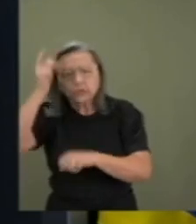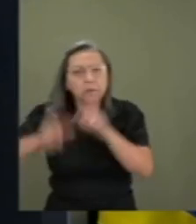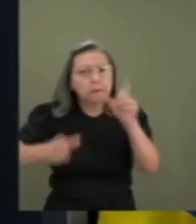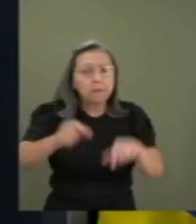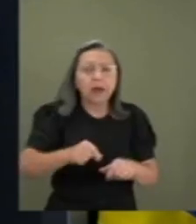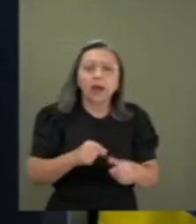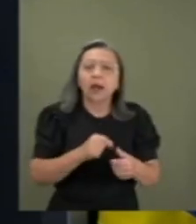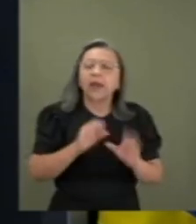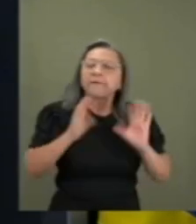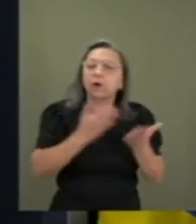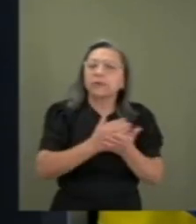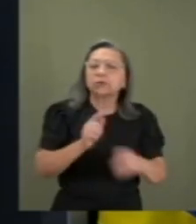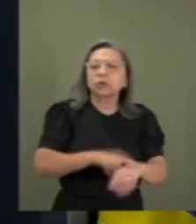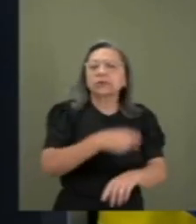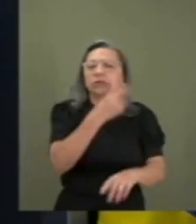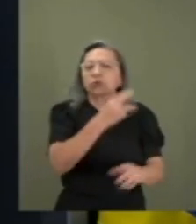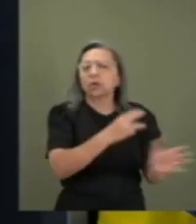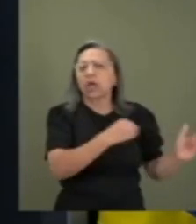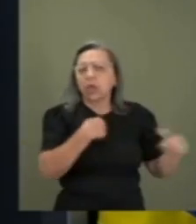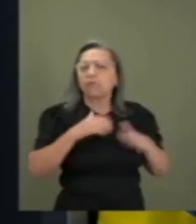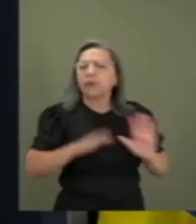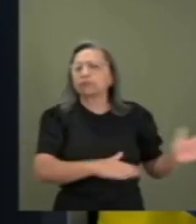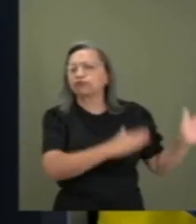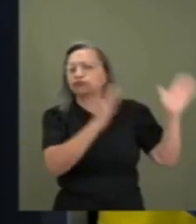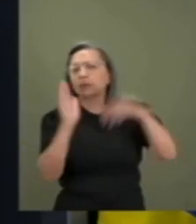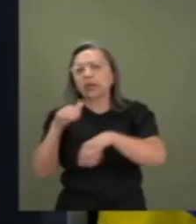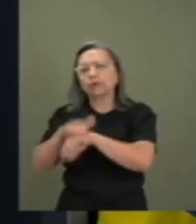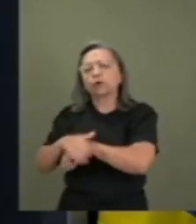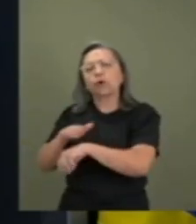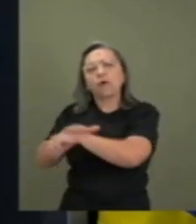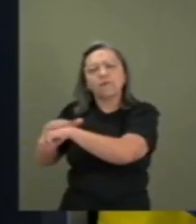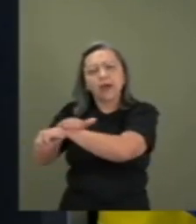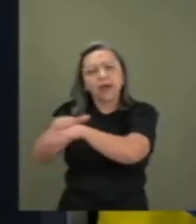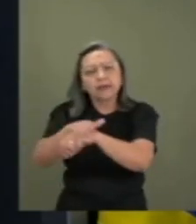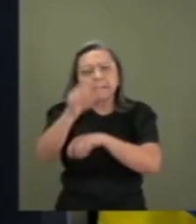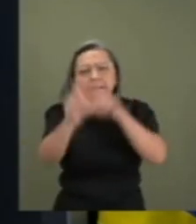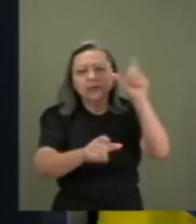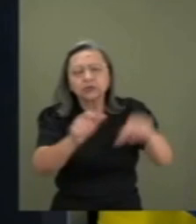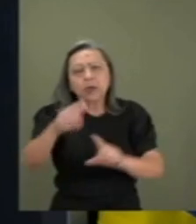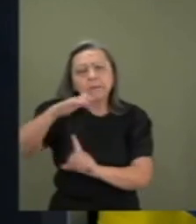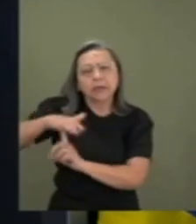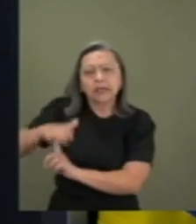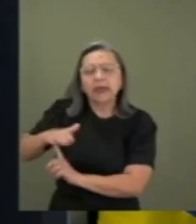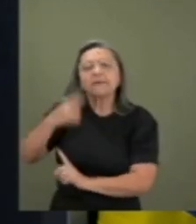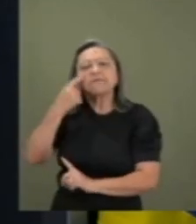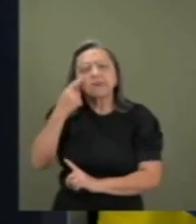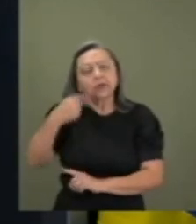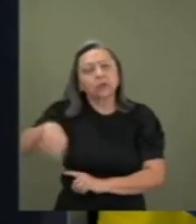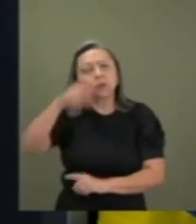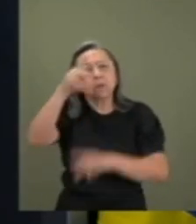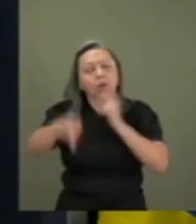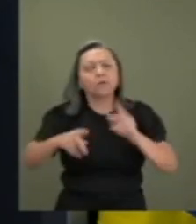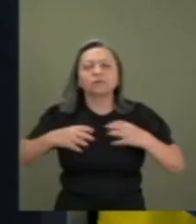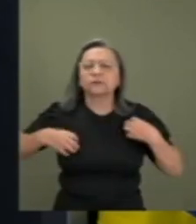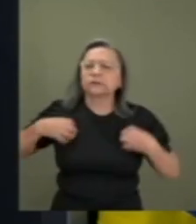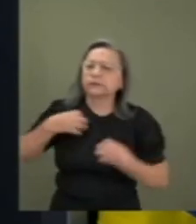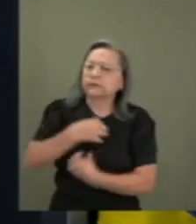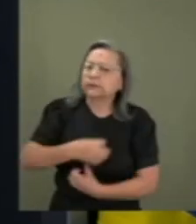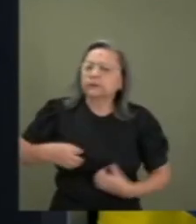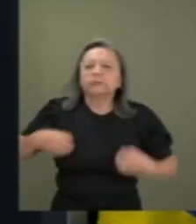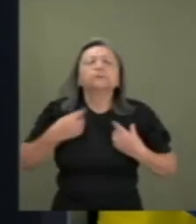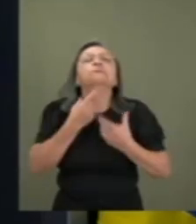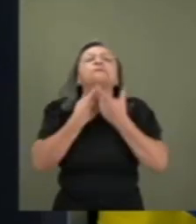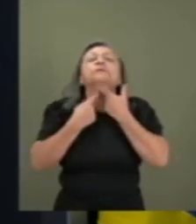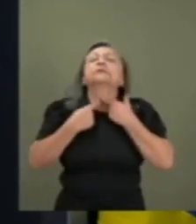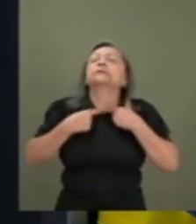tarde, eu fiquei até a noite, conversando com os paranaenses e vendo a angústia de um povo que tem sede de justiça